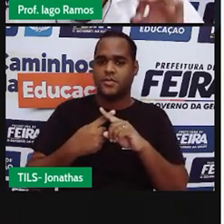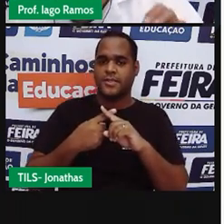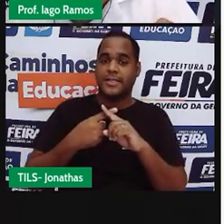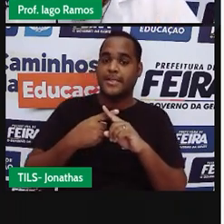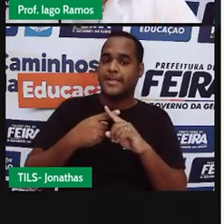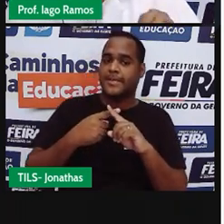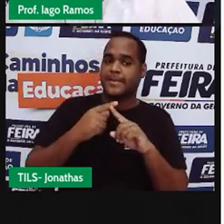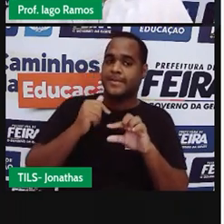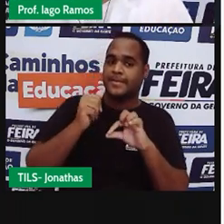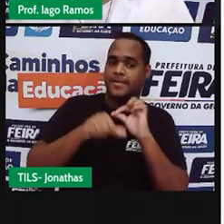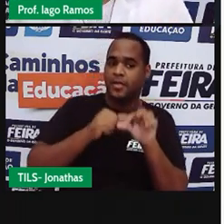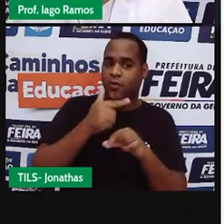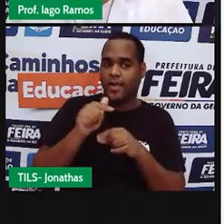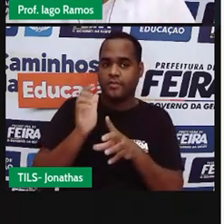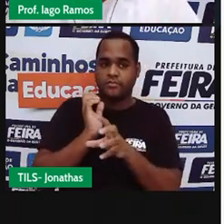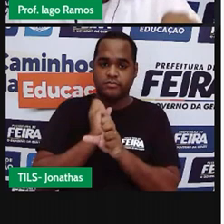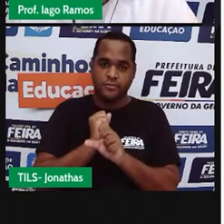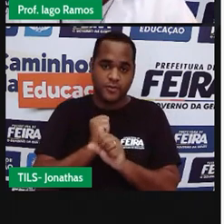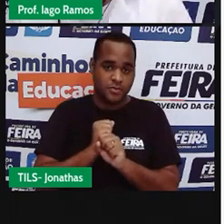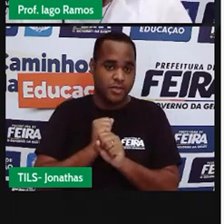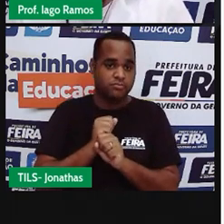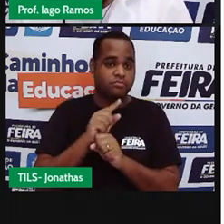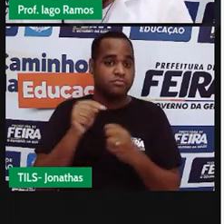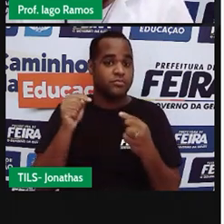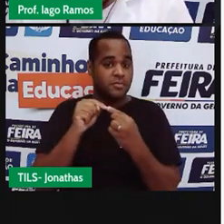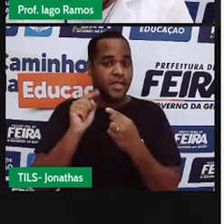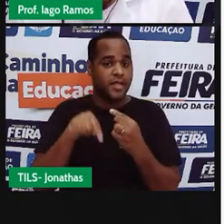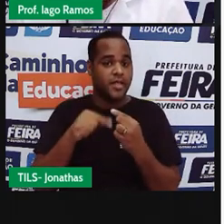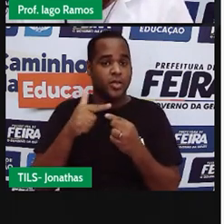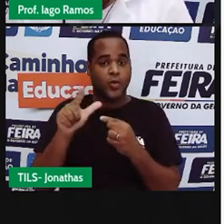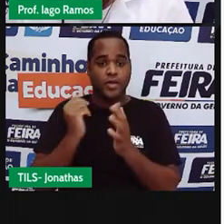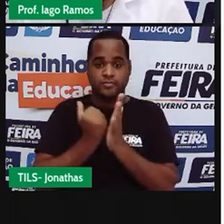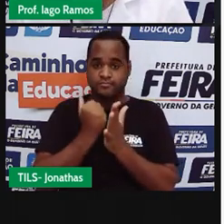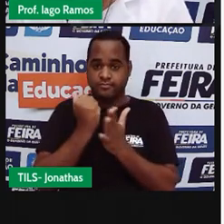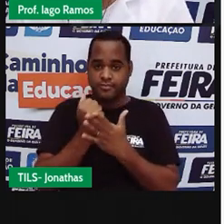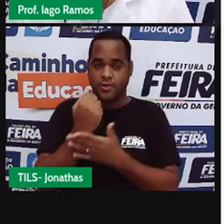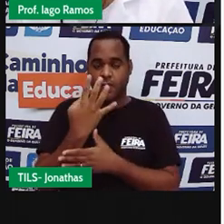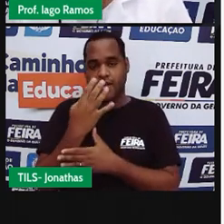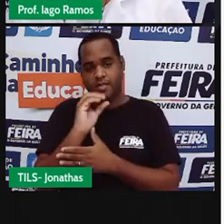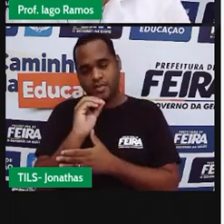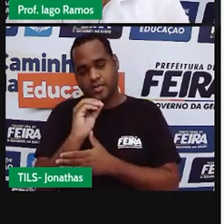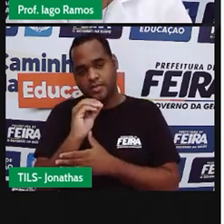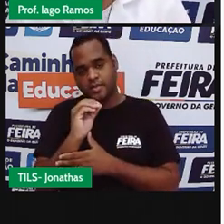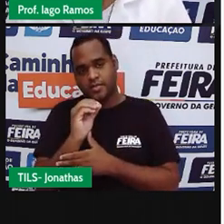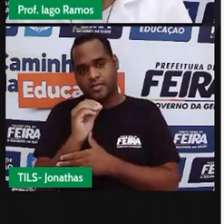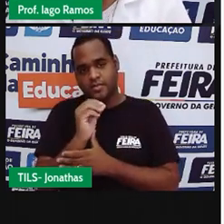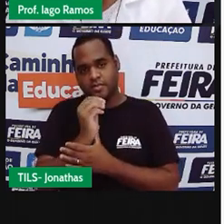e fizer uma soma com aqueles dois ali, 40, vírgula